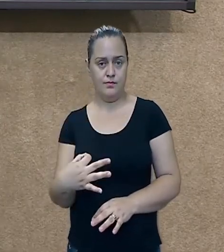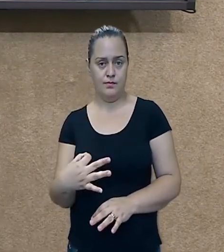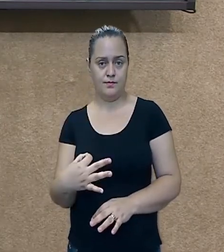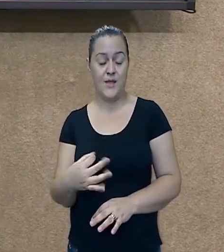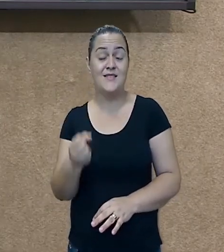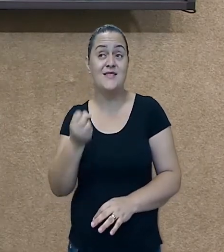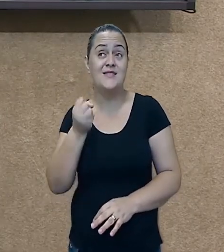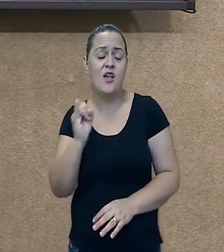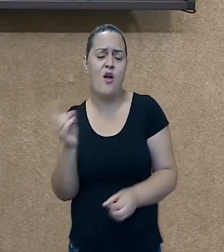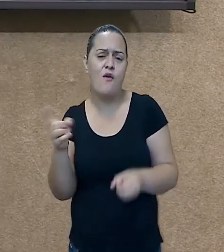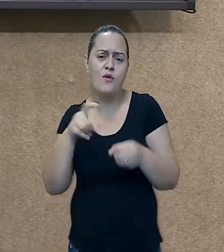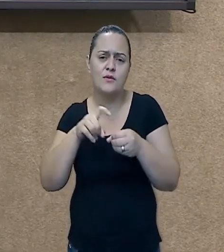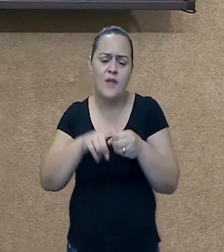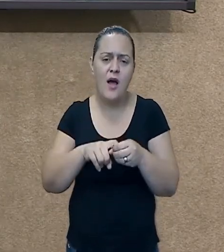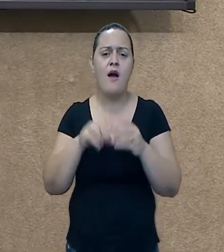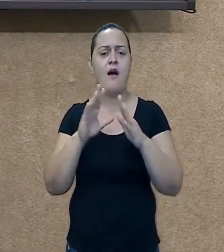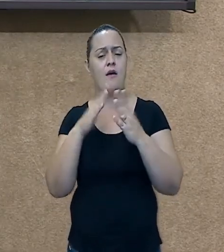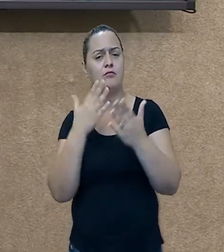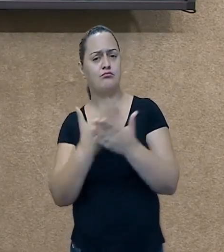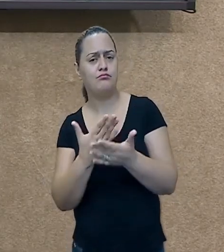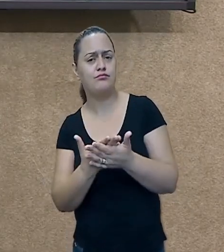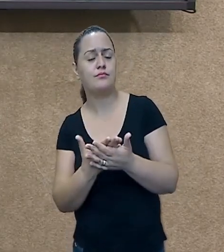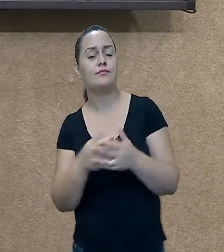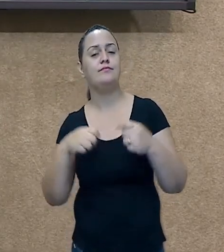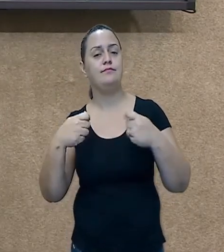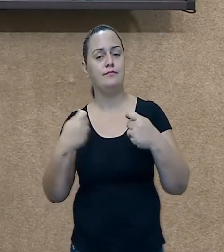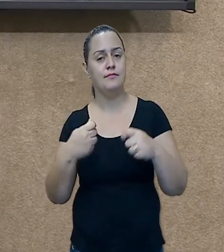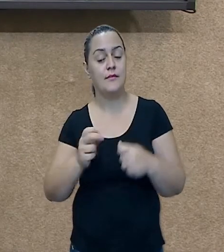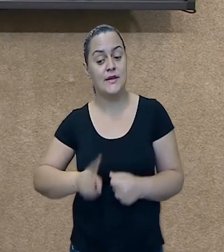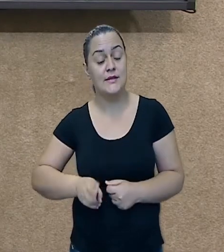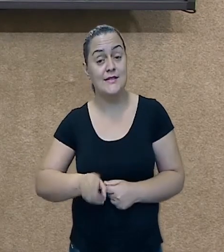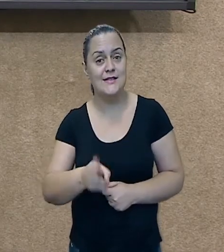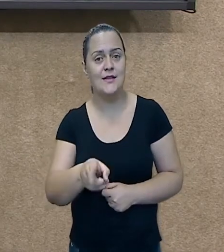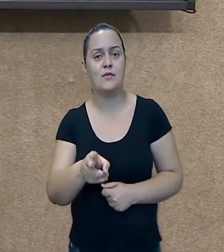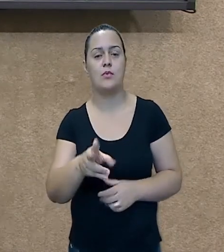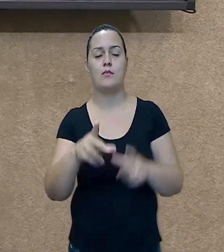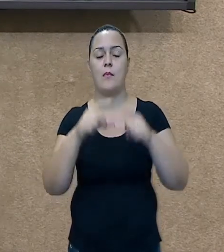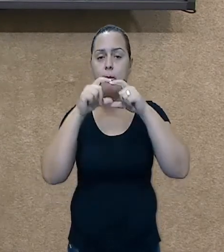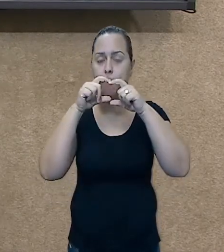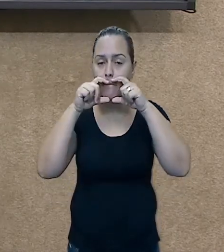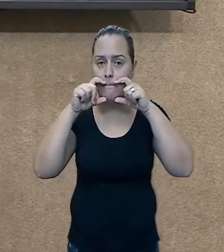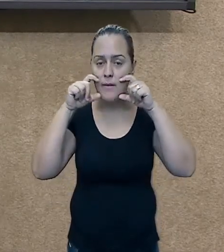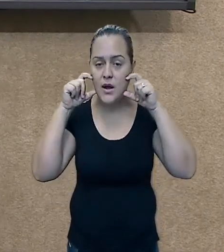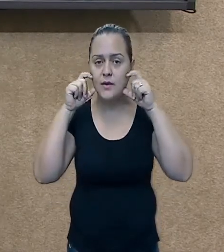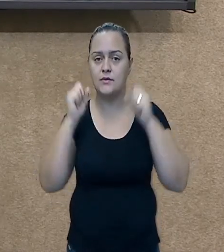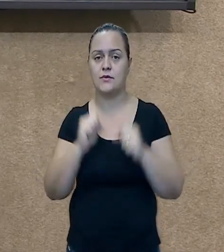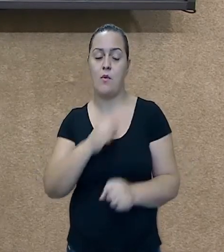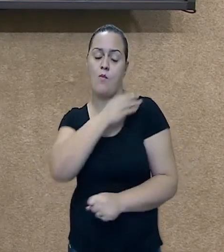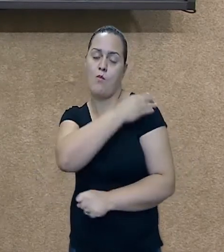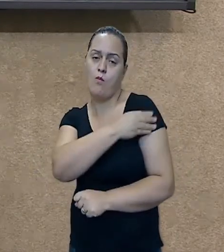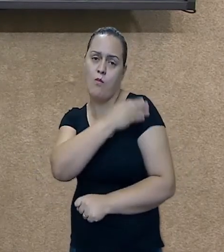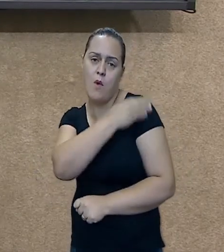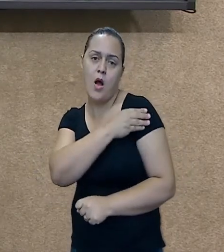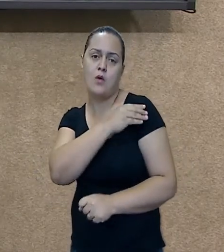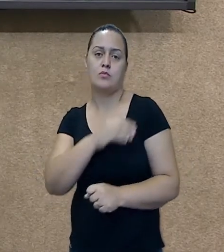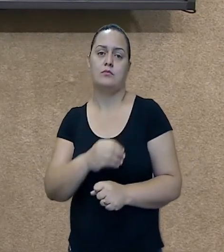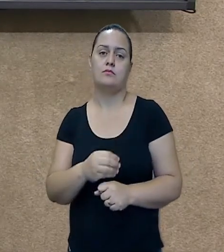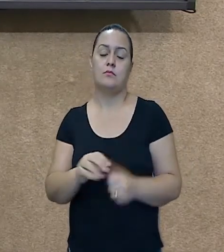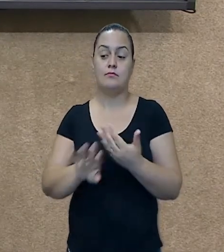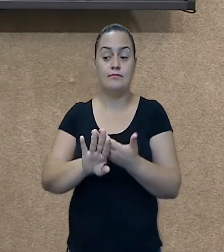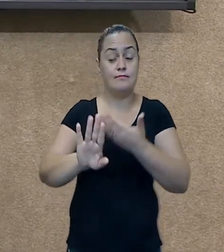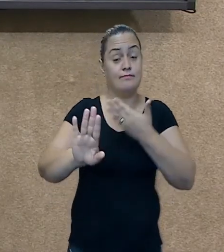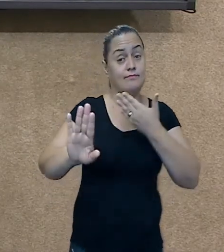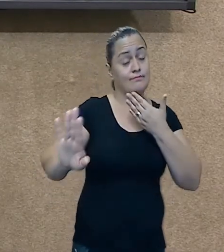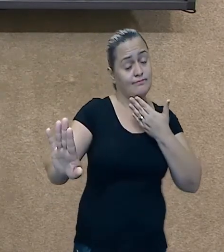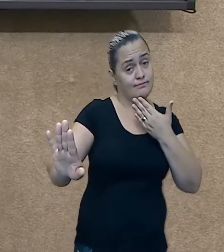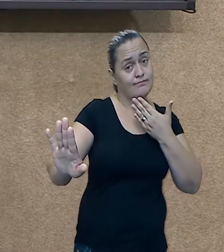distanciamento social que eu falei lá para vocês. E sempre usando a máscara. Nós estamos ansiosos para que retorne logo, né?